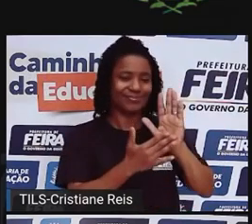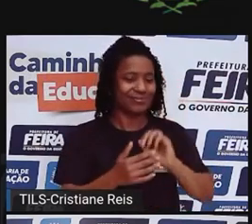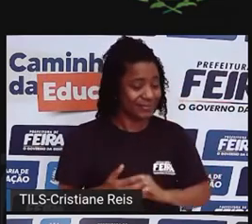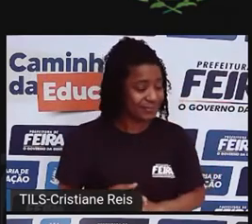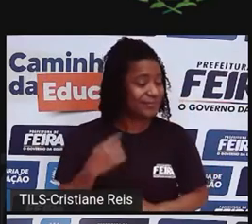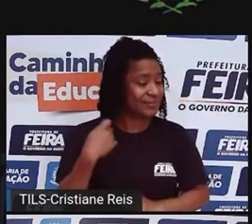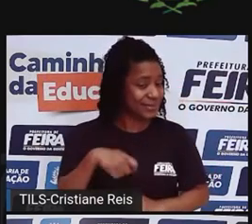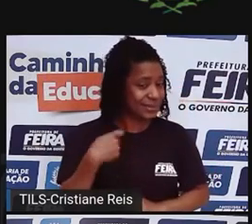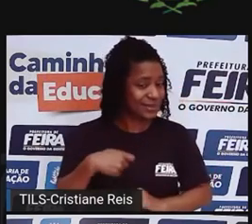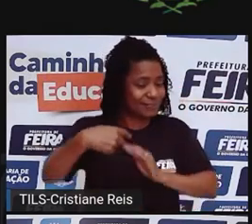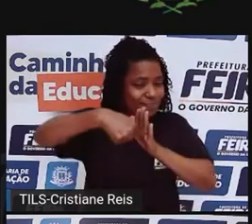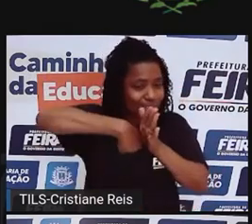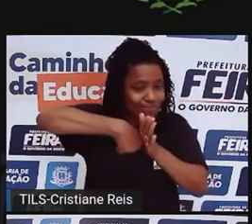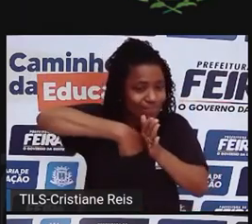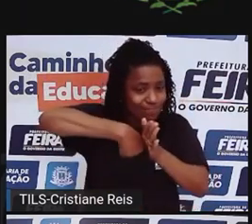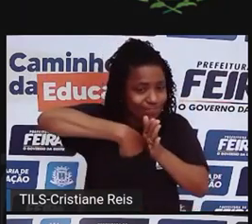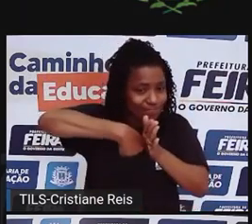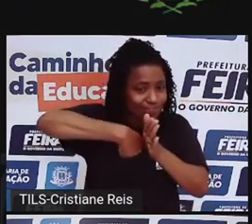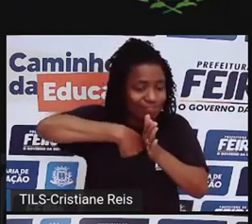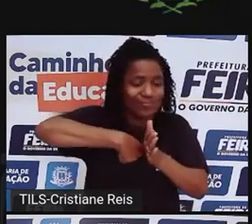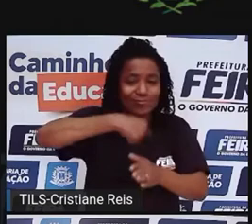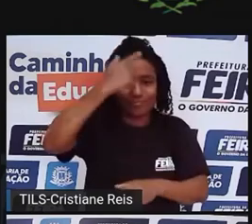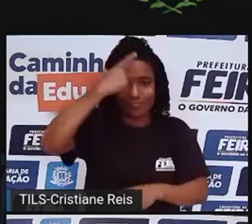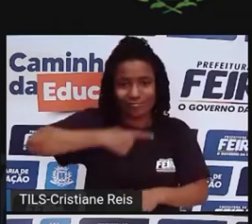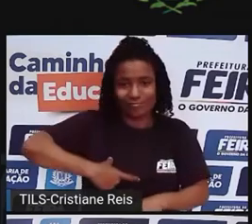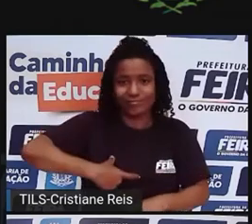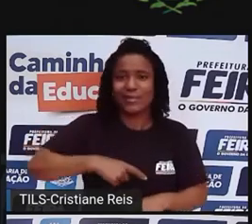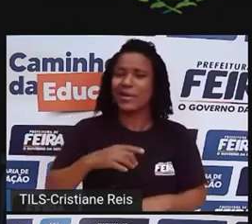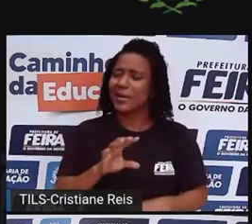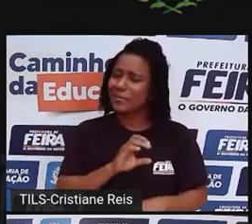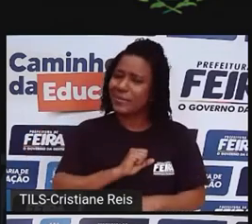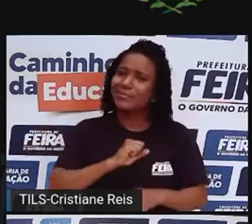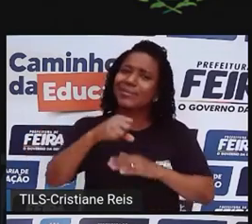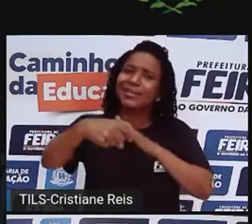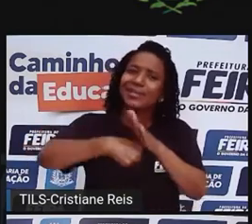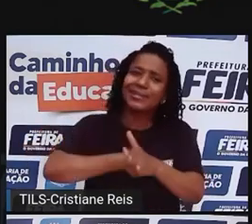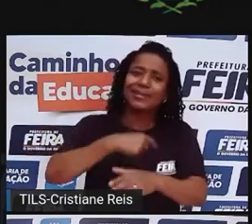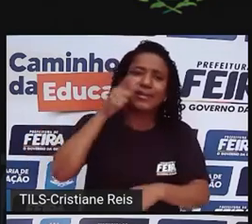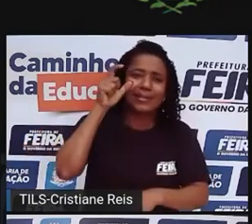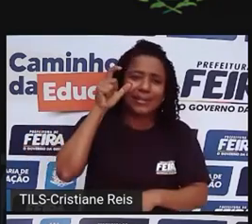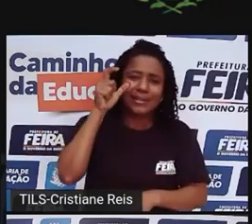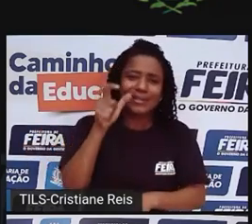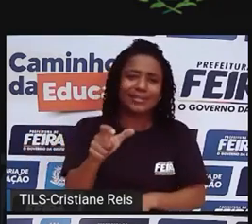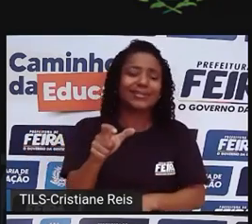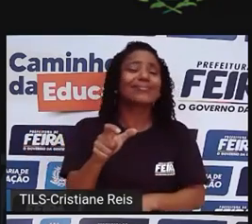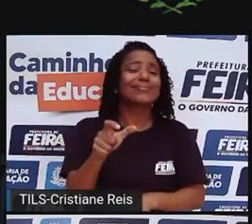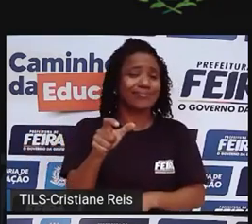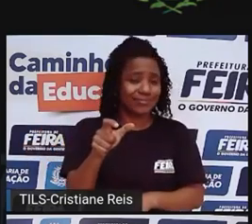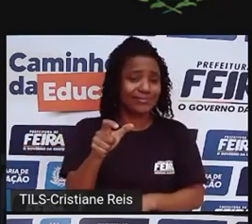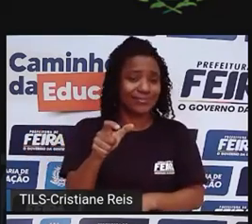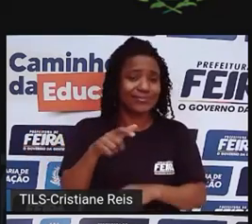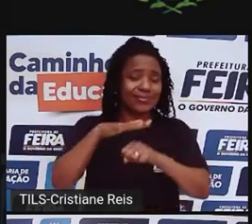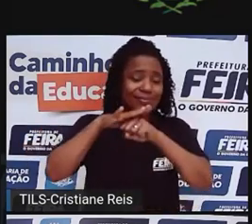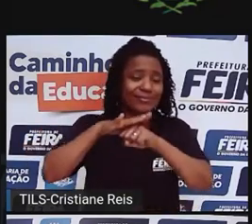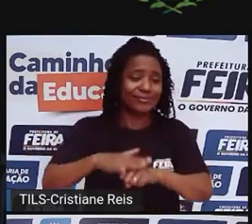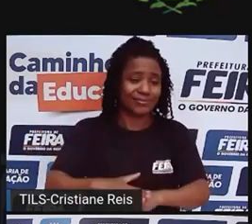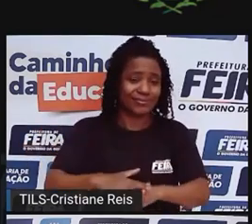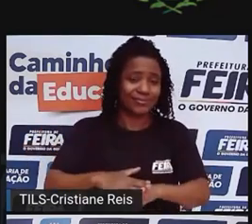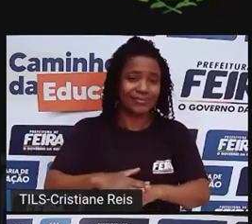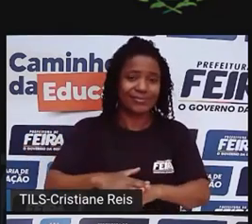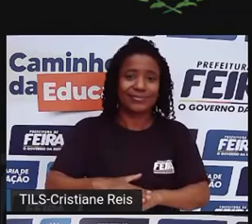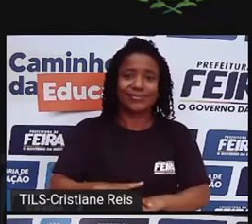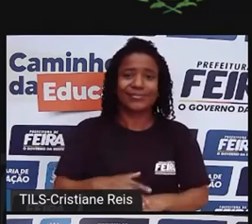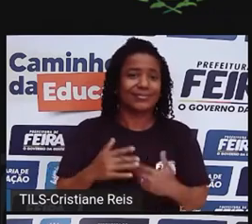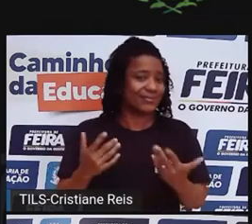gente pensa a quem interessa, amei essa pergunta de Felipe, a quem interessa as colonialidades é saber que não interessa